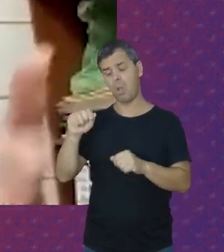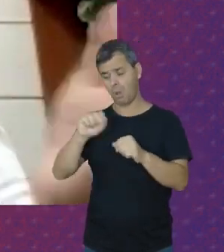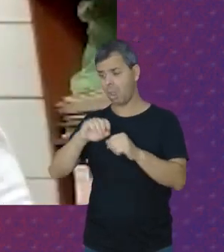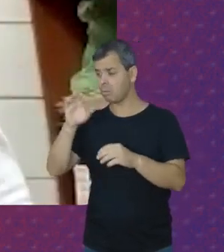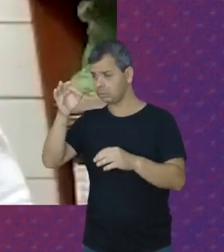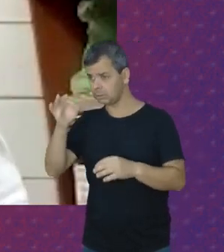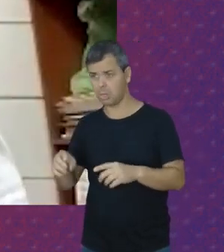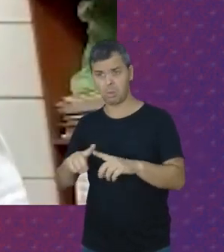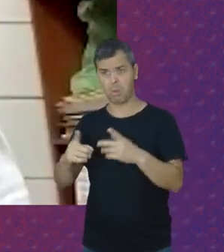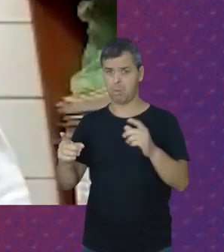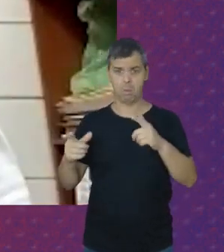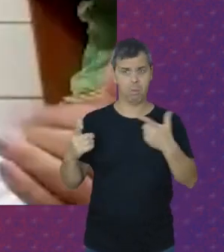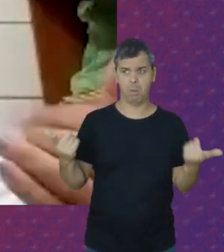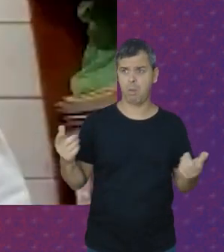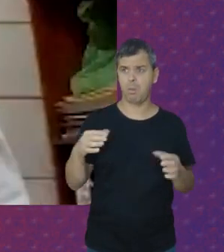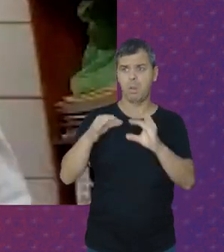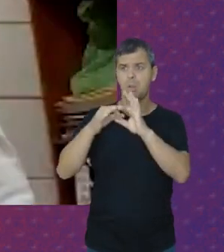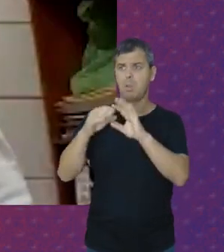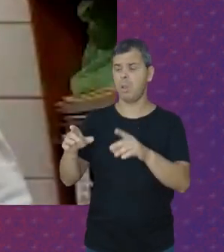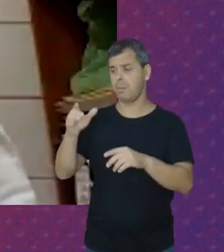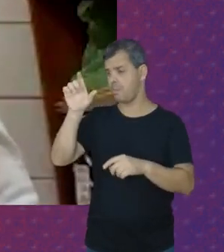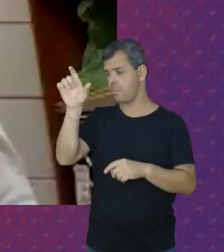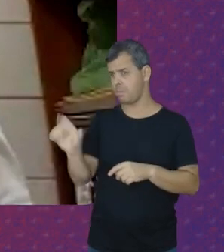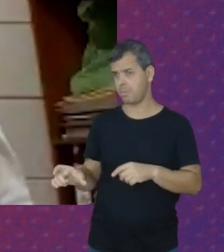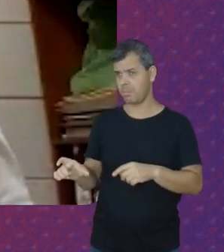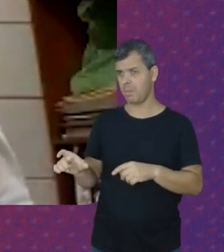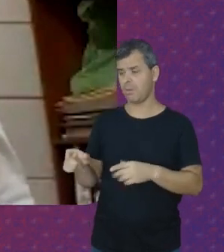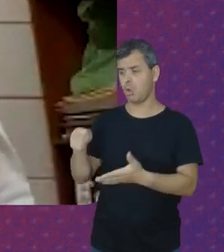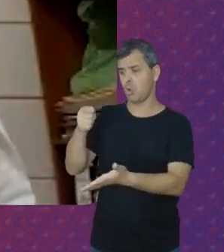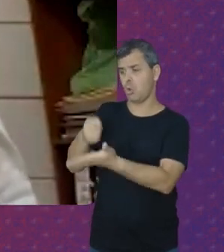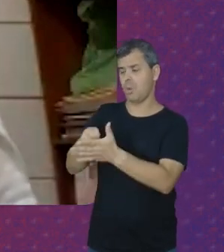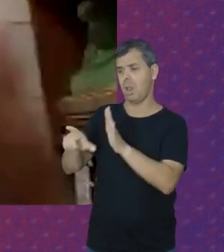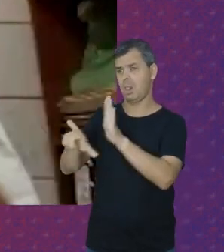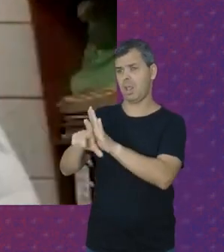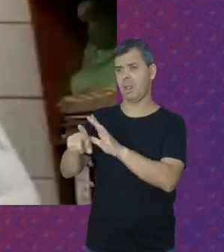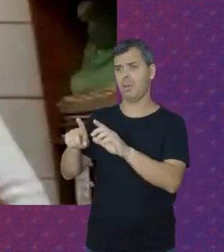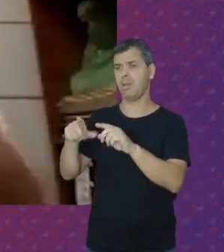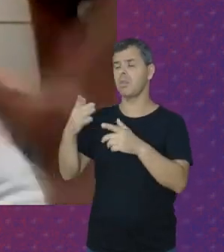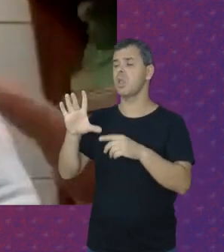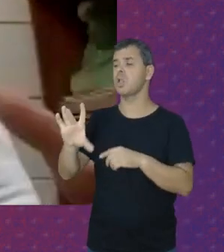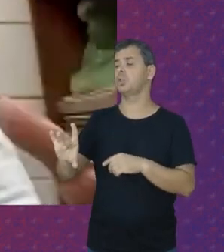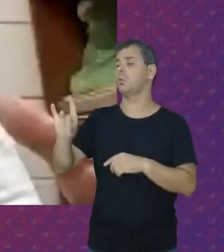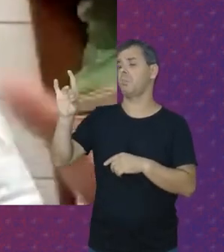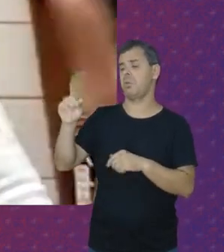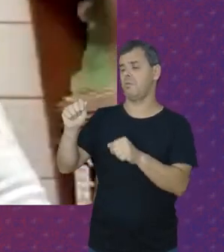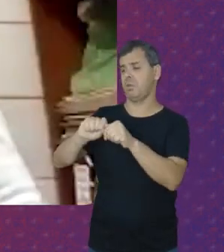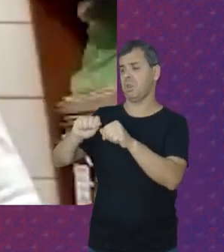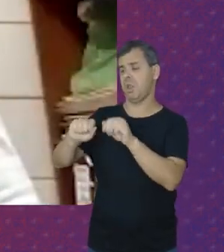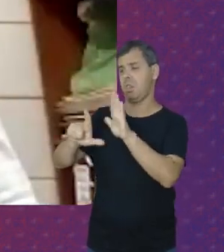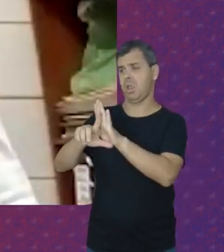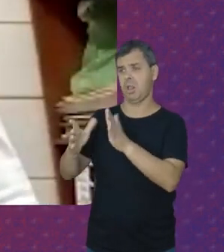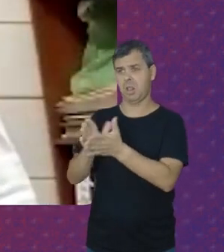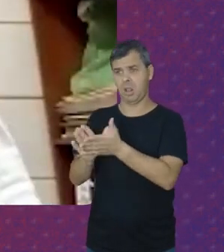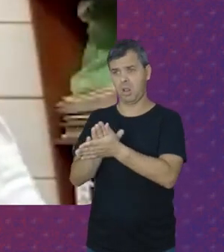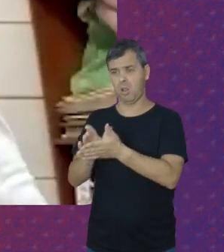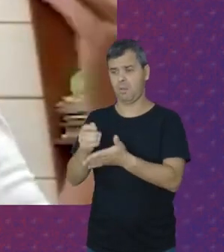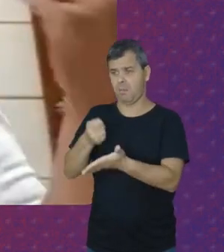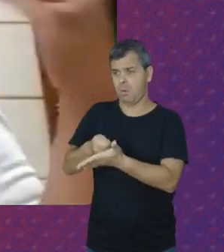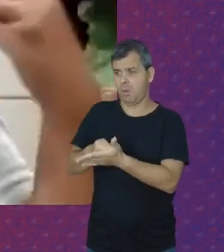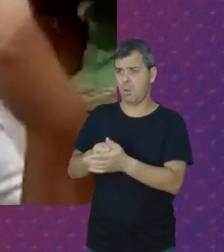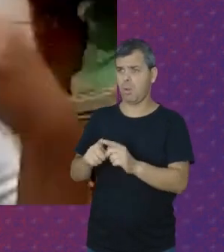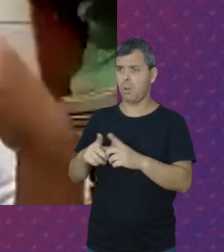é Não pode deixar Que a pessoa Que deve cumprir A lei Tenha a opção De não cumprir E isso ocorreu